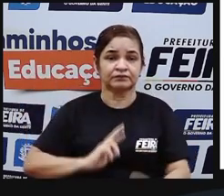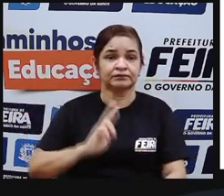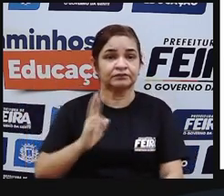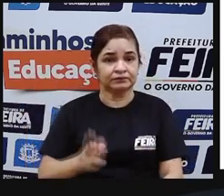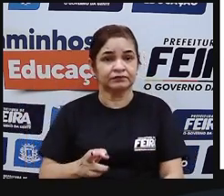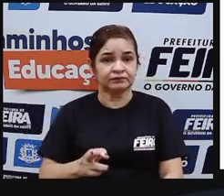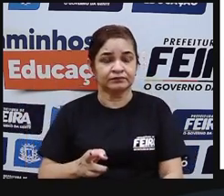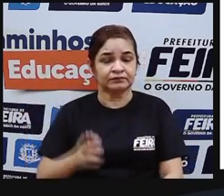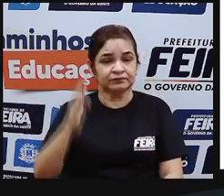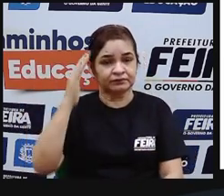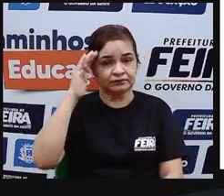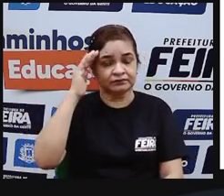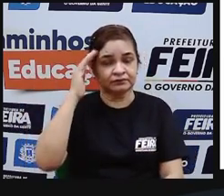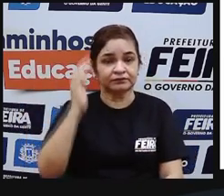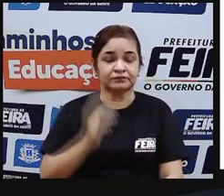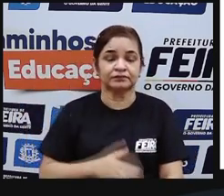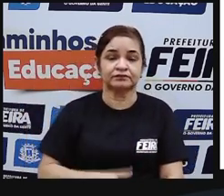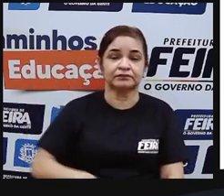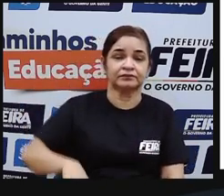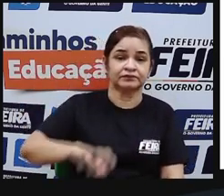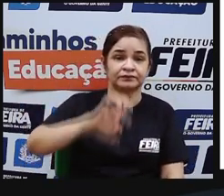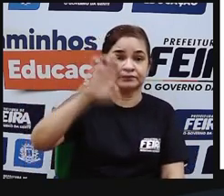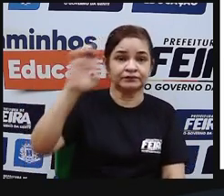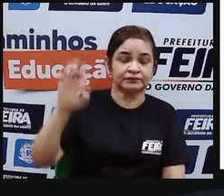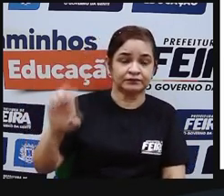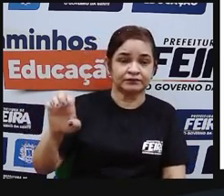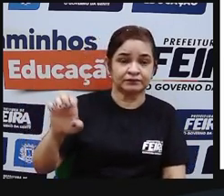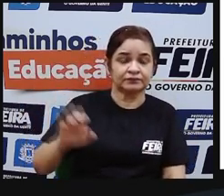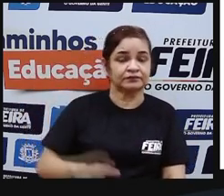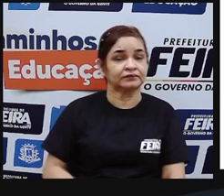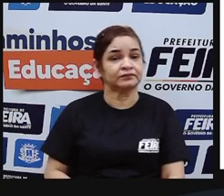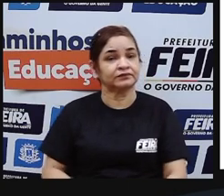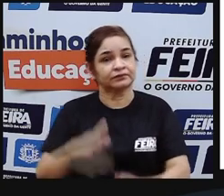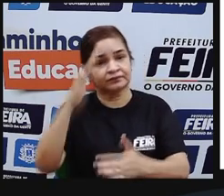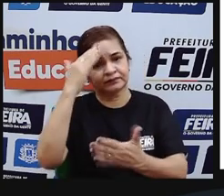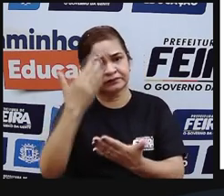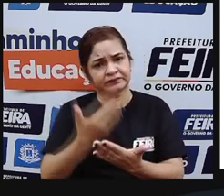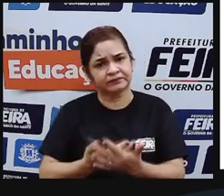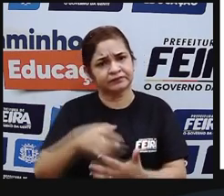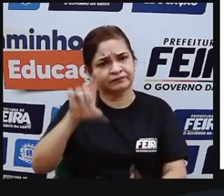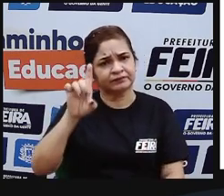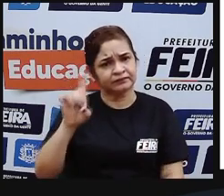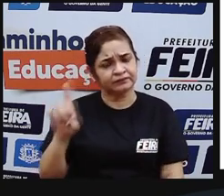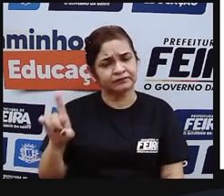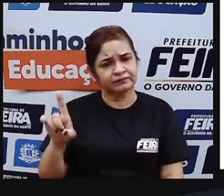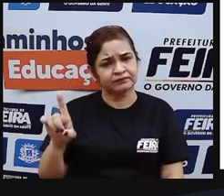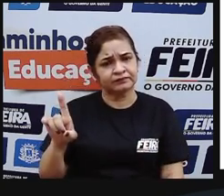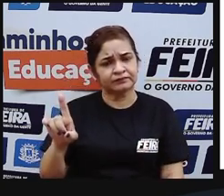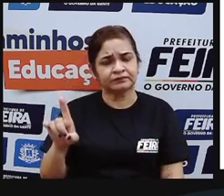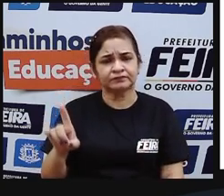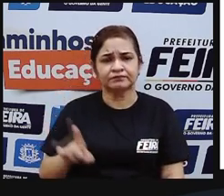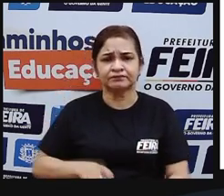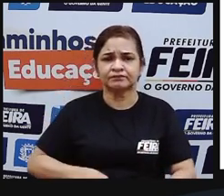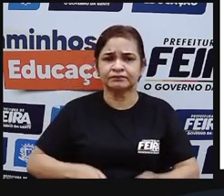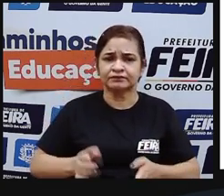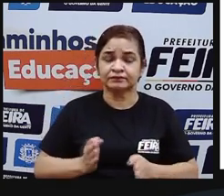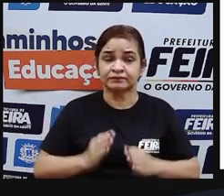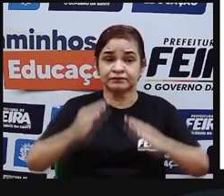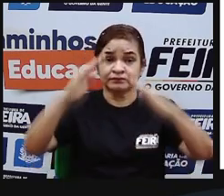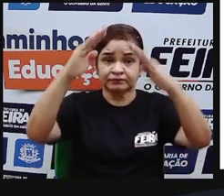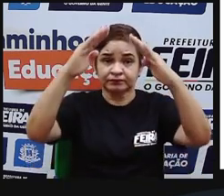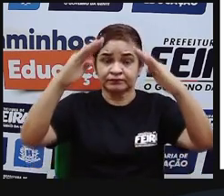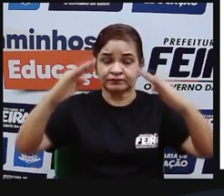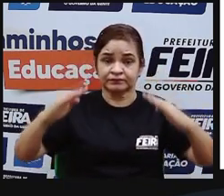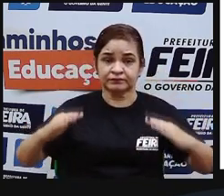por isso uma cidade estado teocrática eles ergueram suntuosas pirâmides e